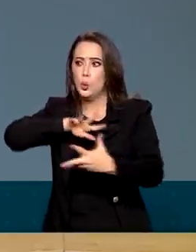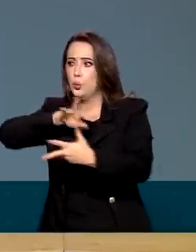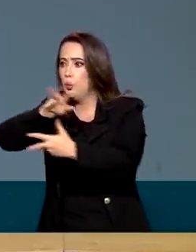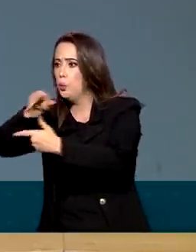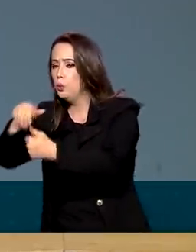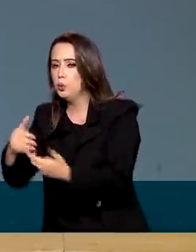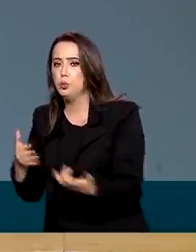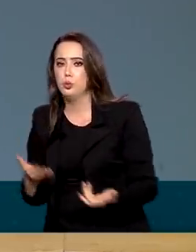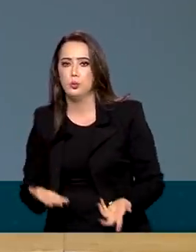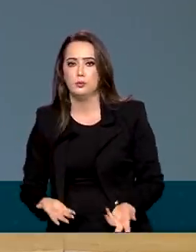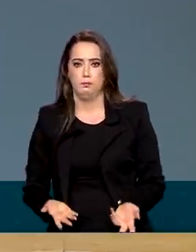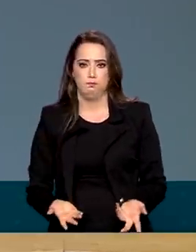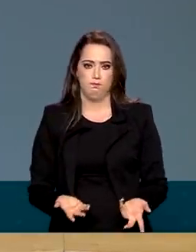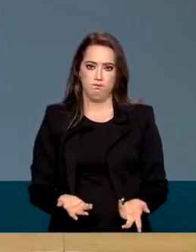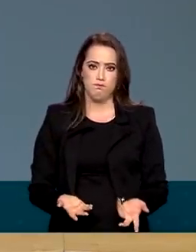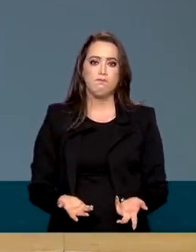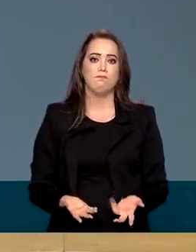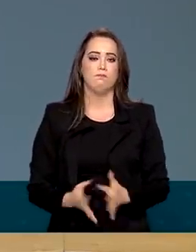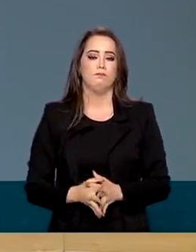devastadora.